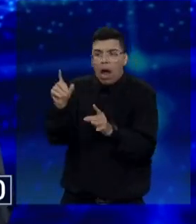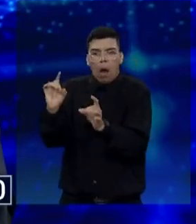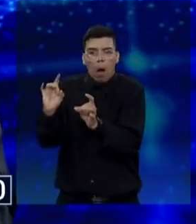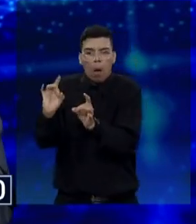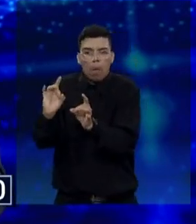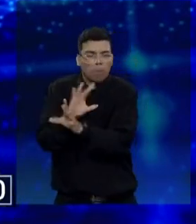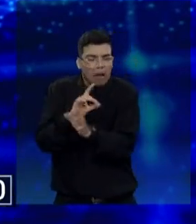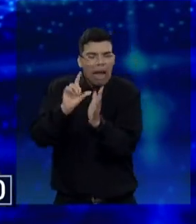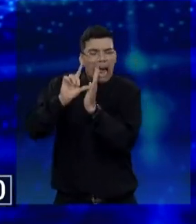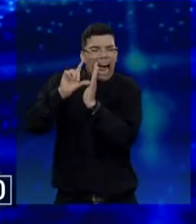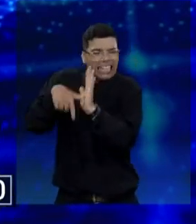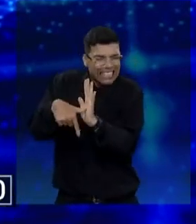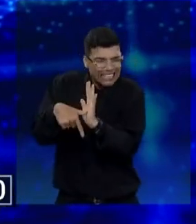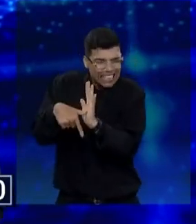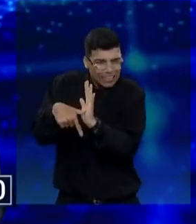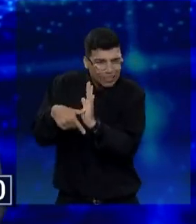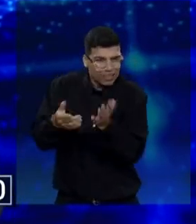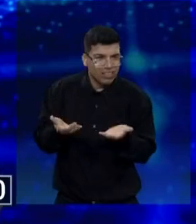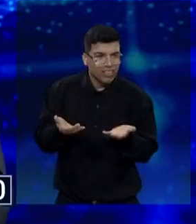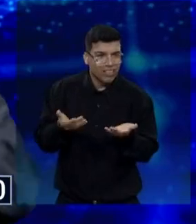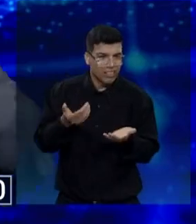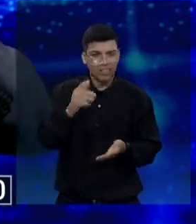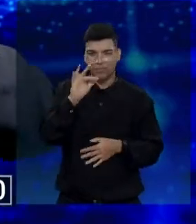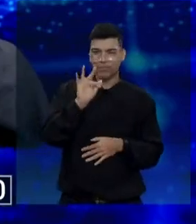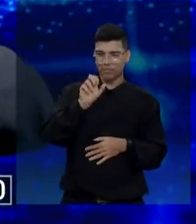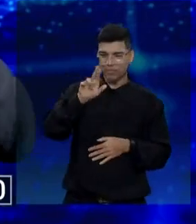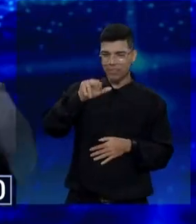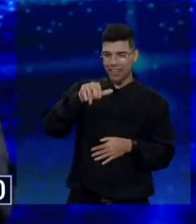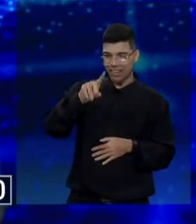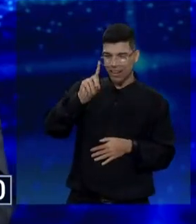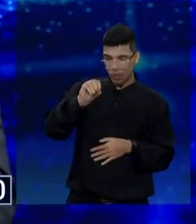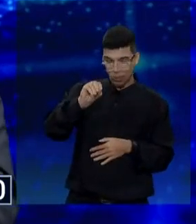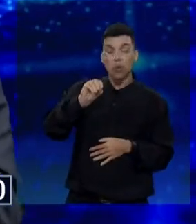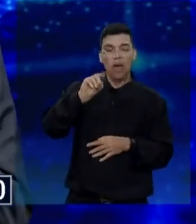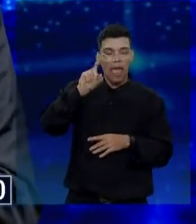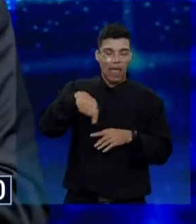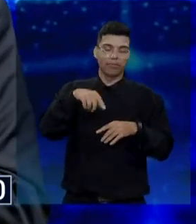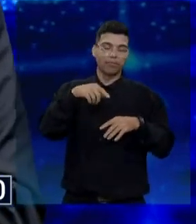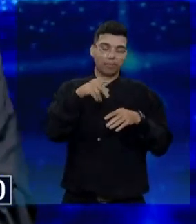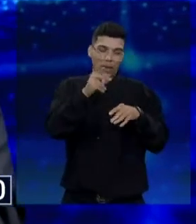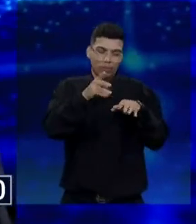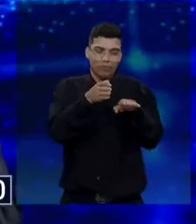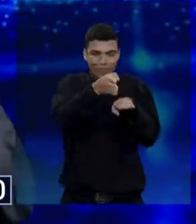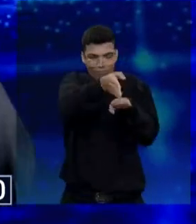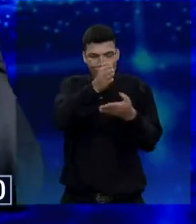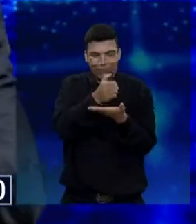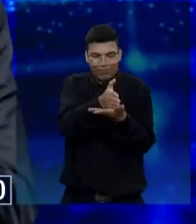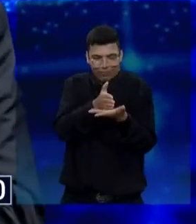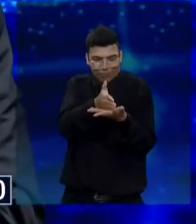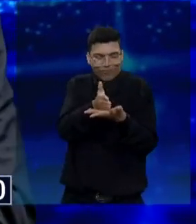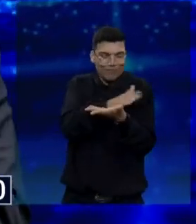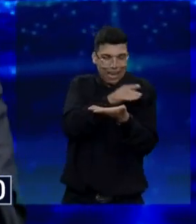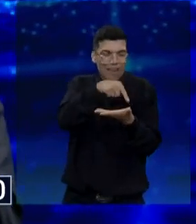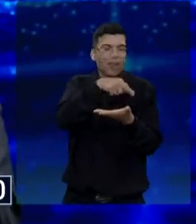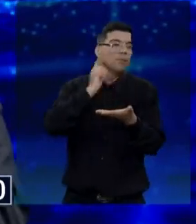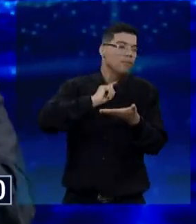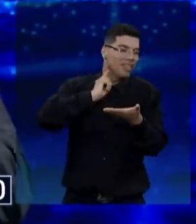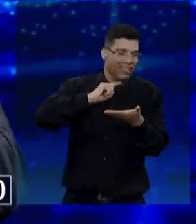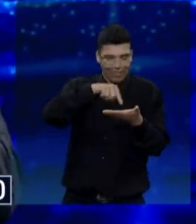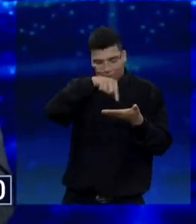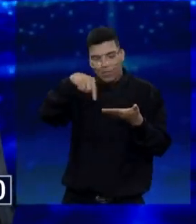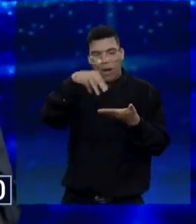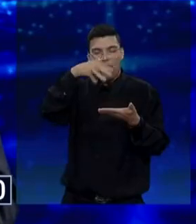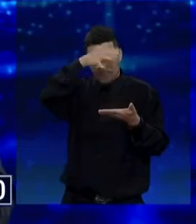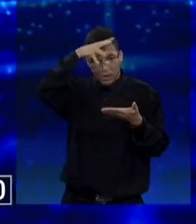2003, do Fernando Henrique Cardoso, estava fazendo uma ponte lá de Vida Minas, com Mato Grosso. Eu fui lá inaugurar e fiz justiça ao Fernando Henrique